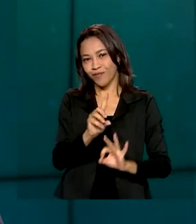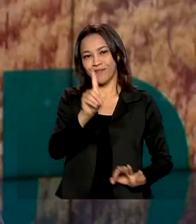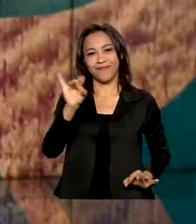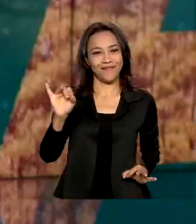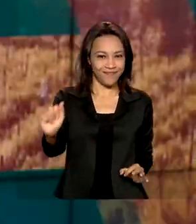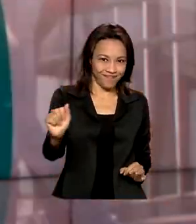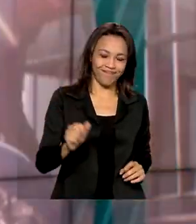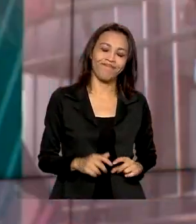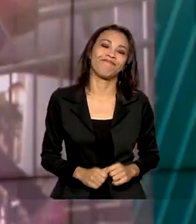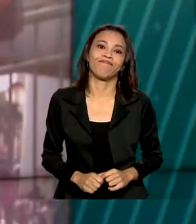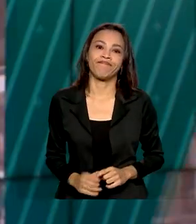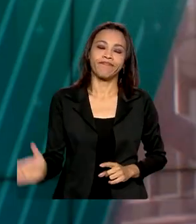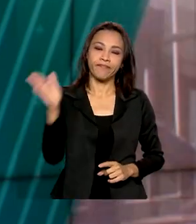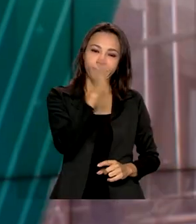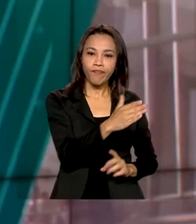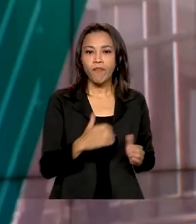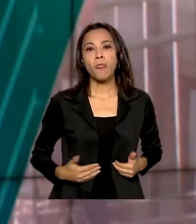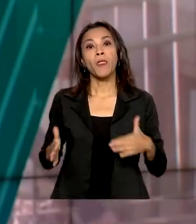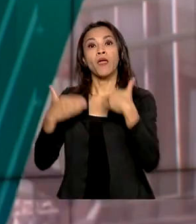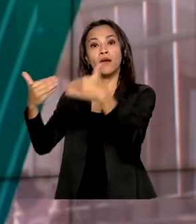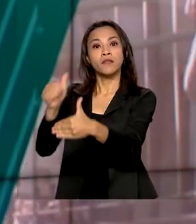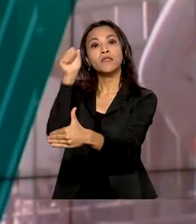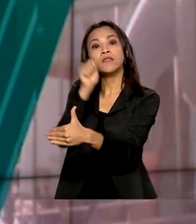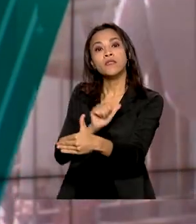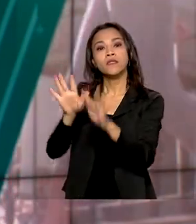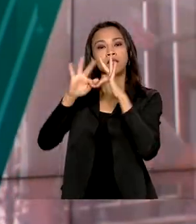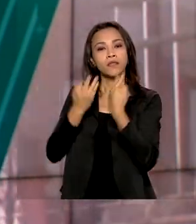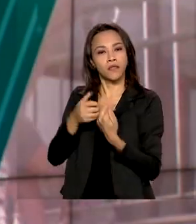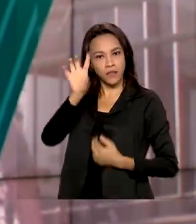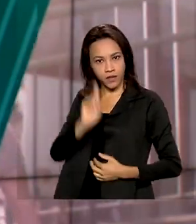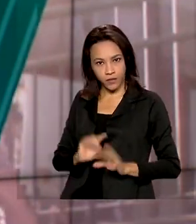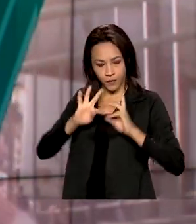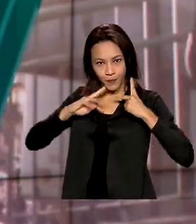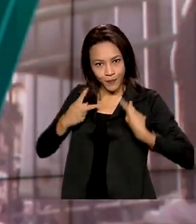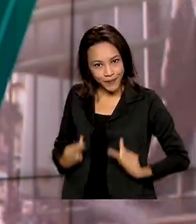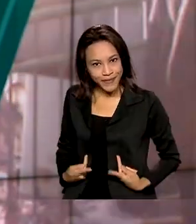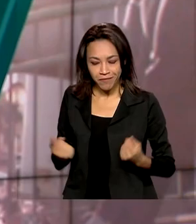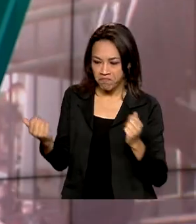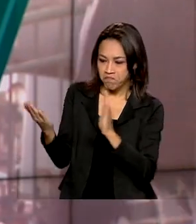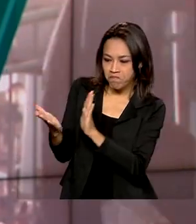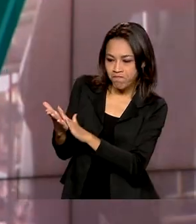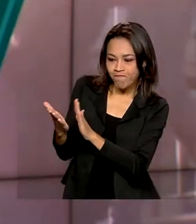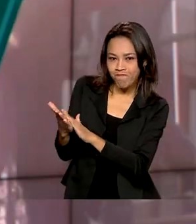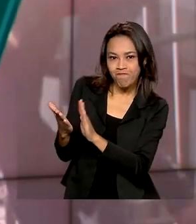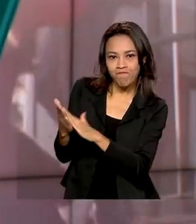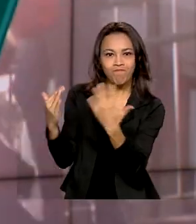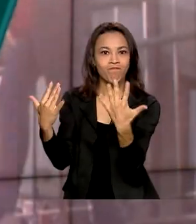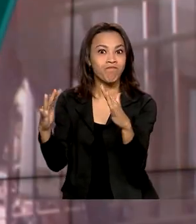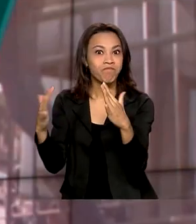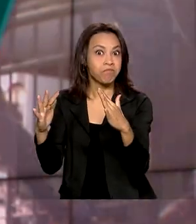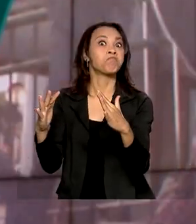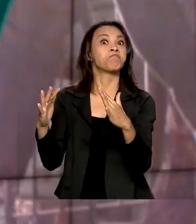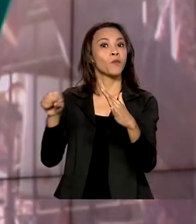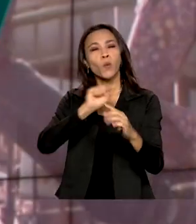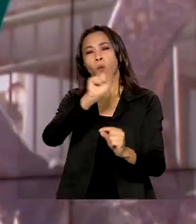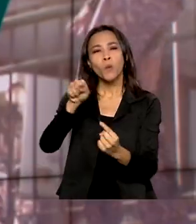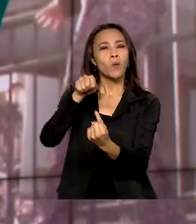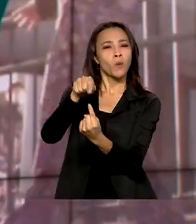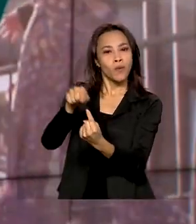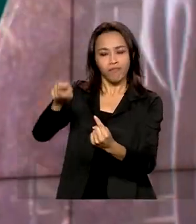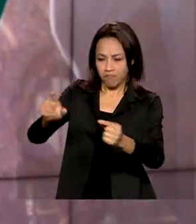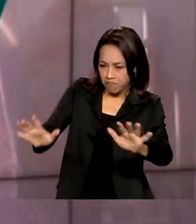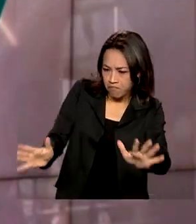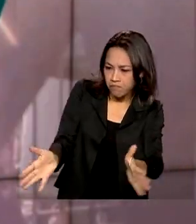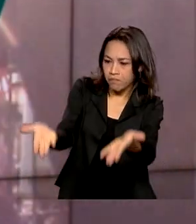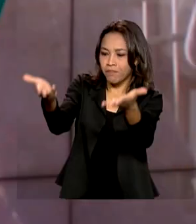O Ministério da Mulher, da Família e dos Direitos Humanos homenageou as melhores práticas na promoção e fortalecimento dos